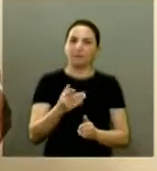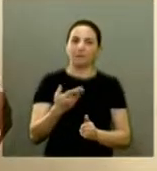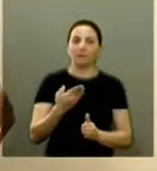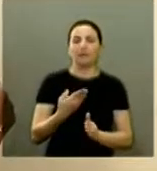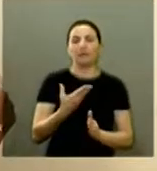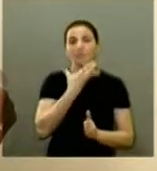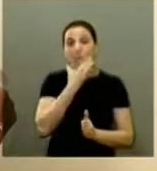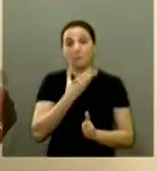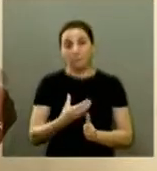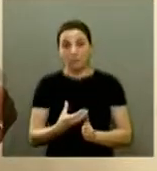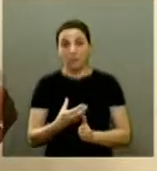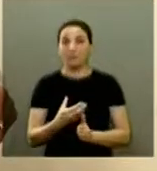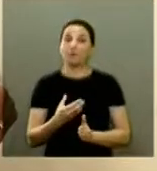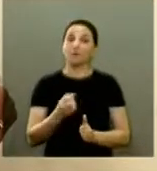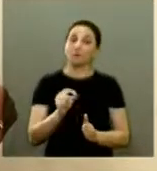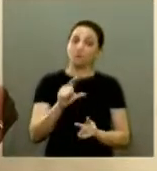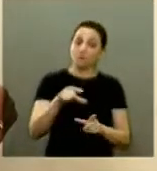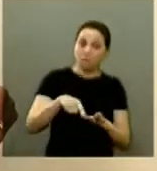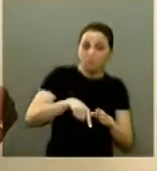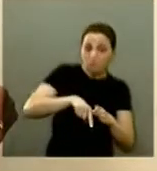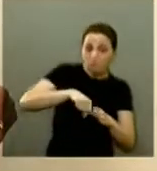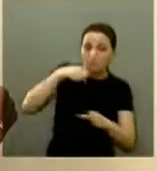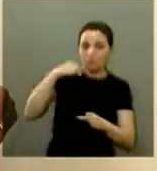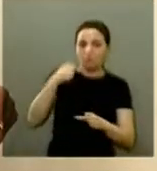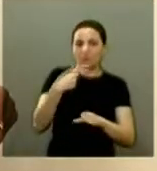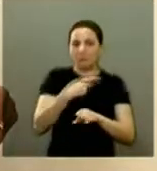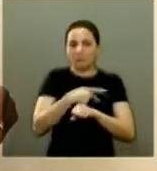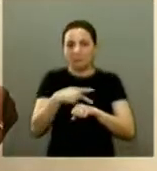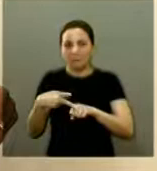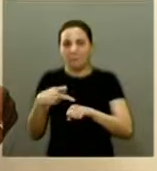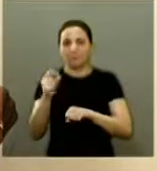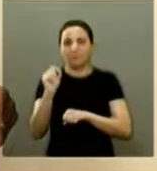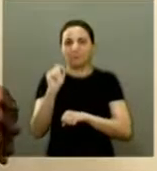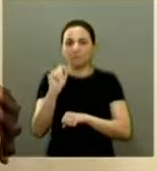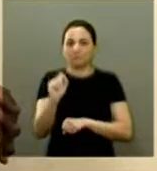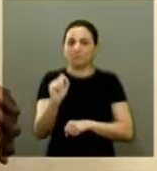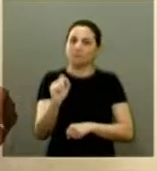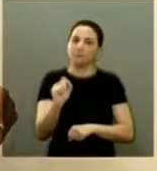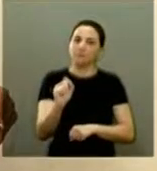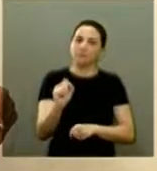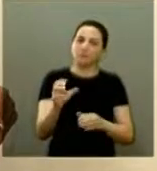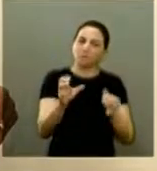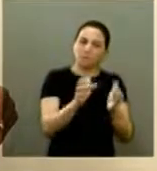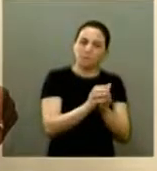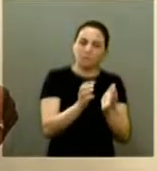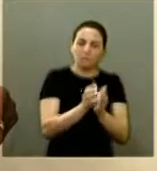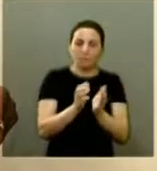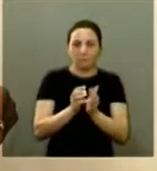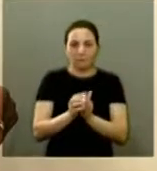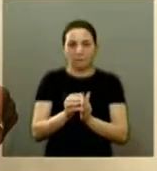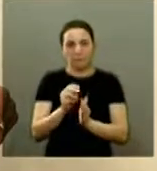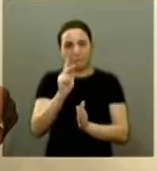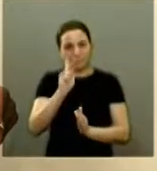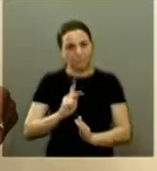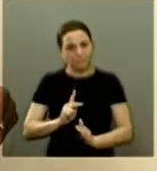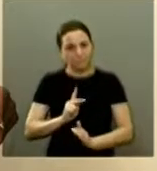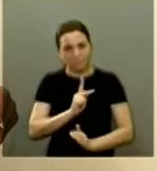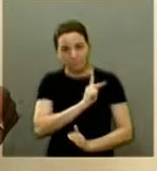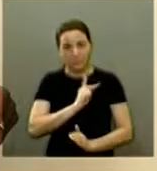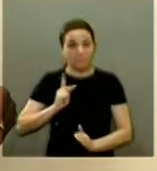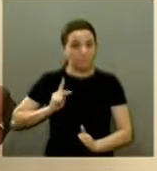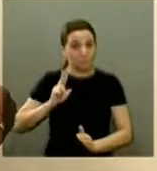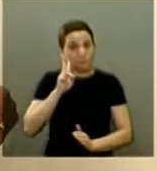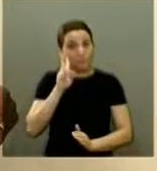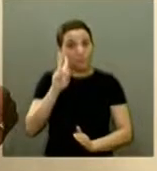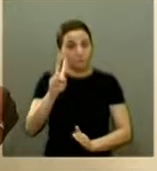Natal onde serão sorteados vários prêmios e é para a comunidade o pastor esteve lá ele pode presenciar